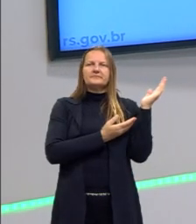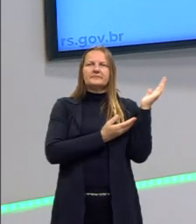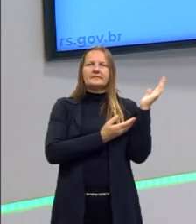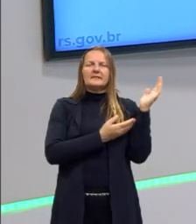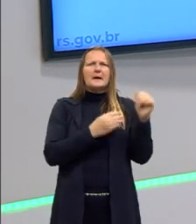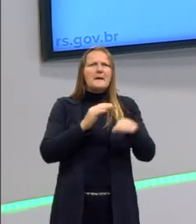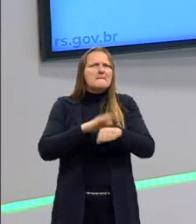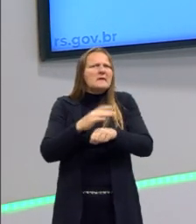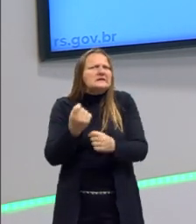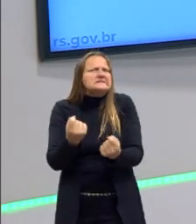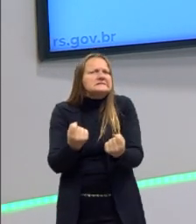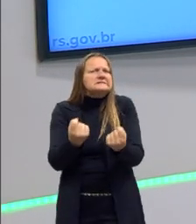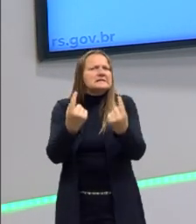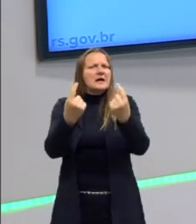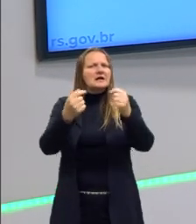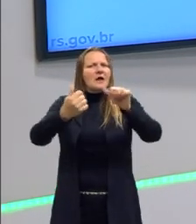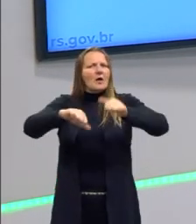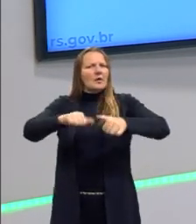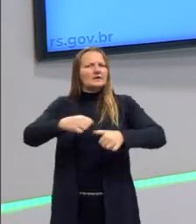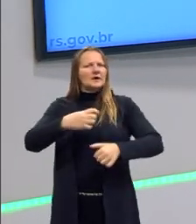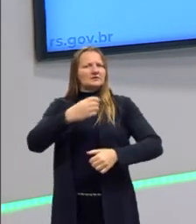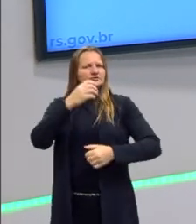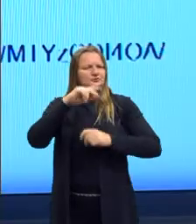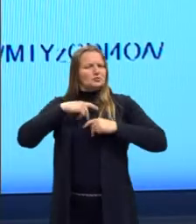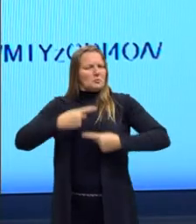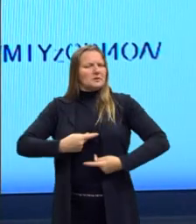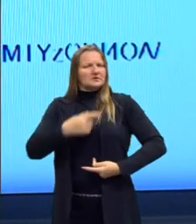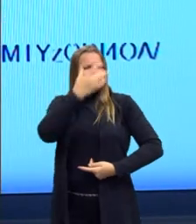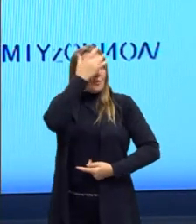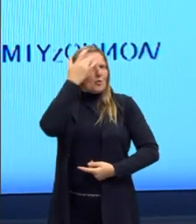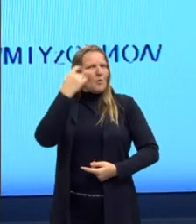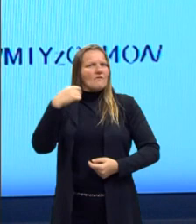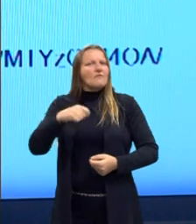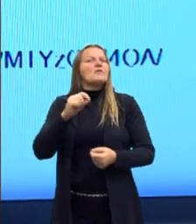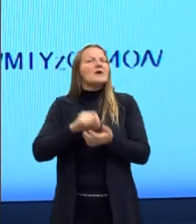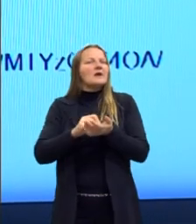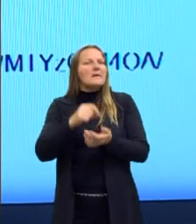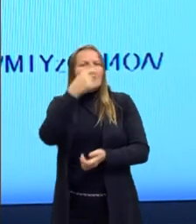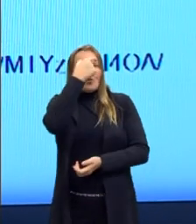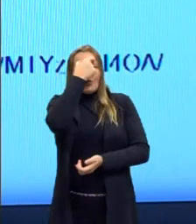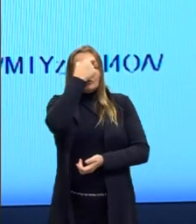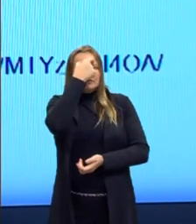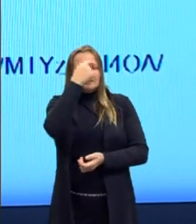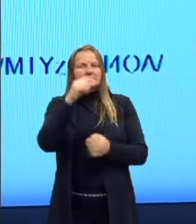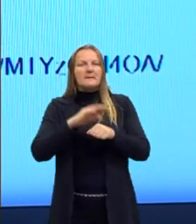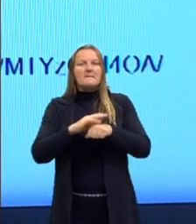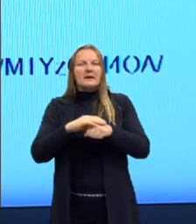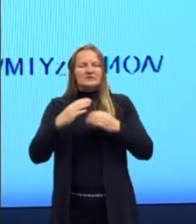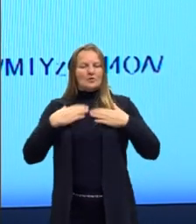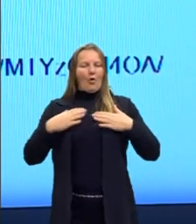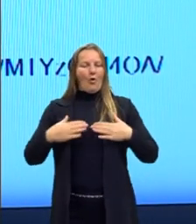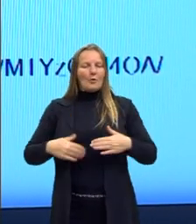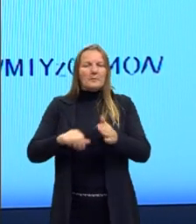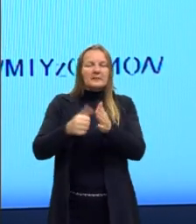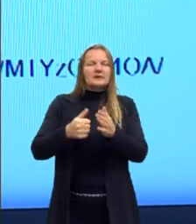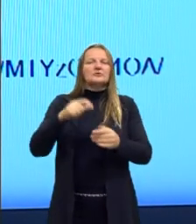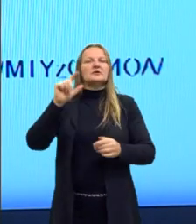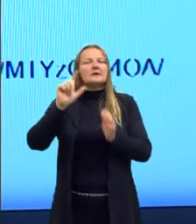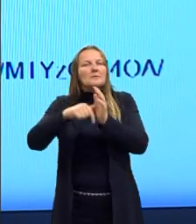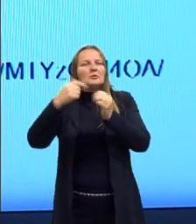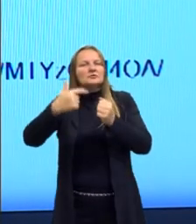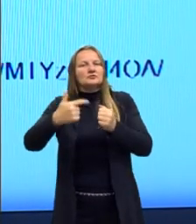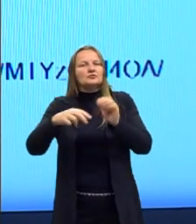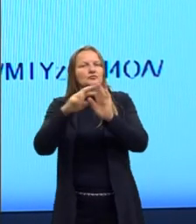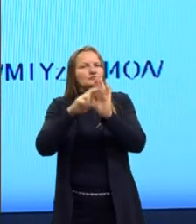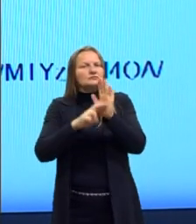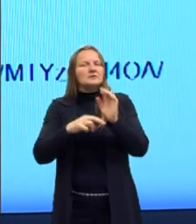todas as qualidades humanas é a consciência. Por isso, ele queria primeiro disciplinar o corpo e depois disciplinar a